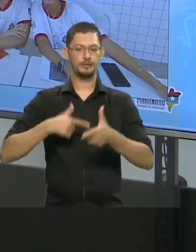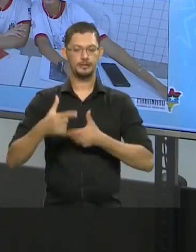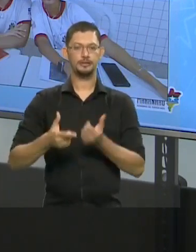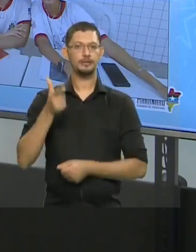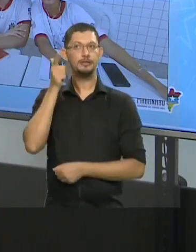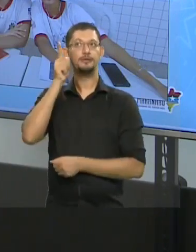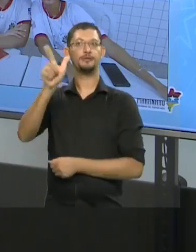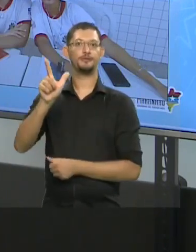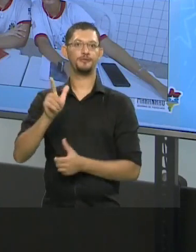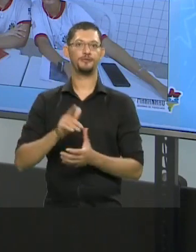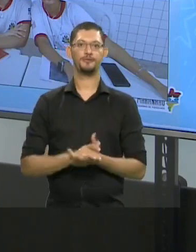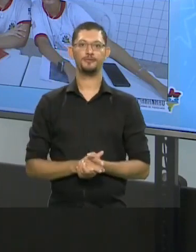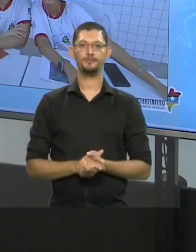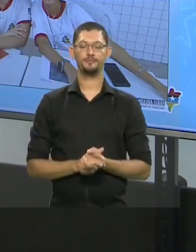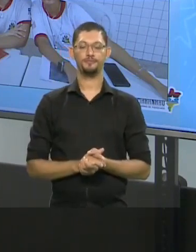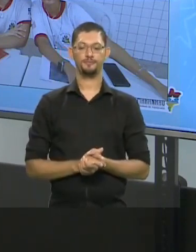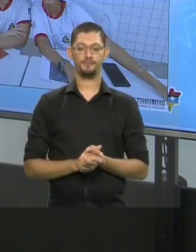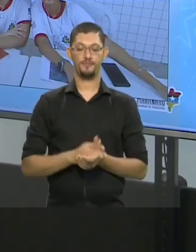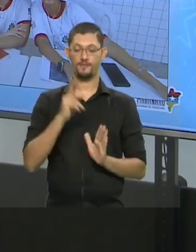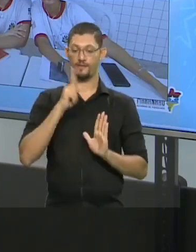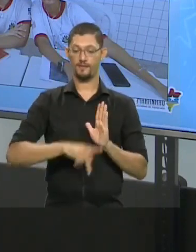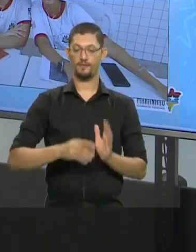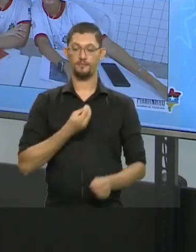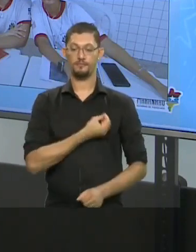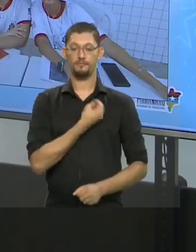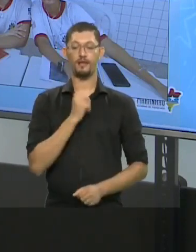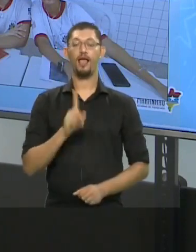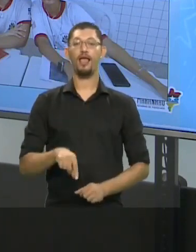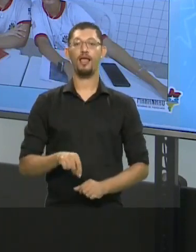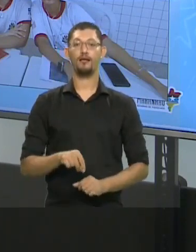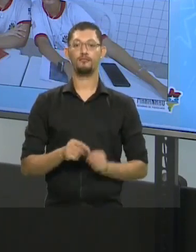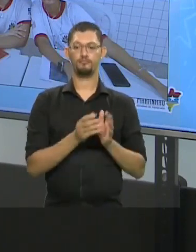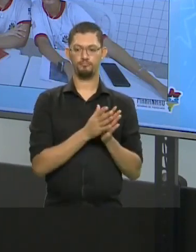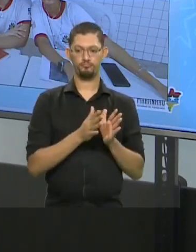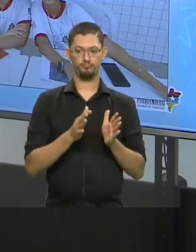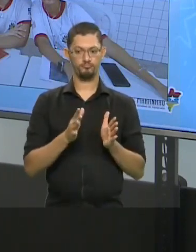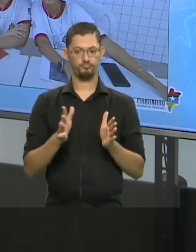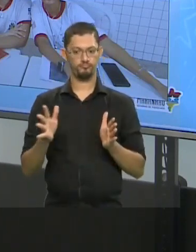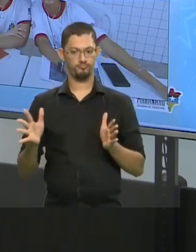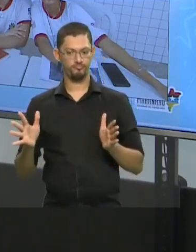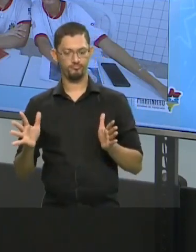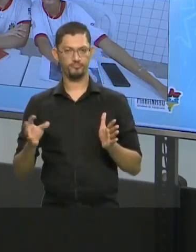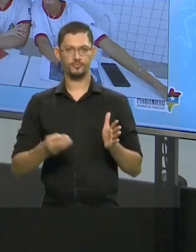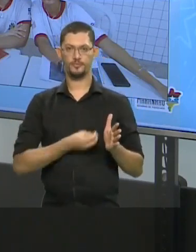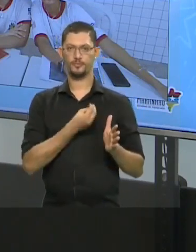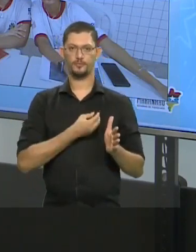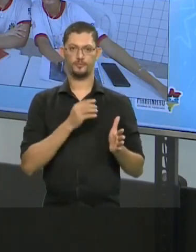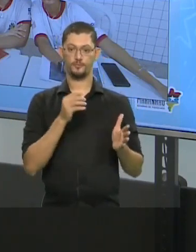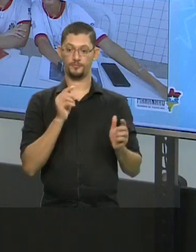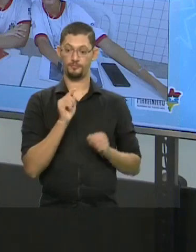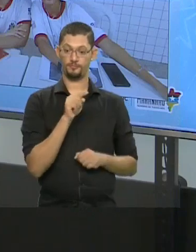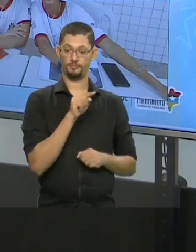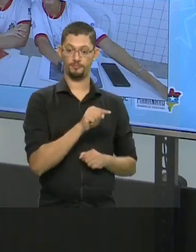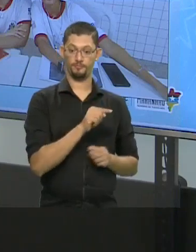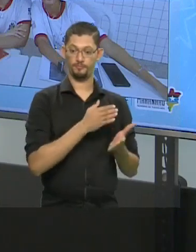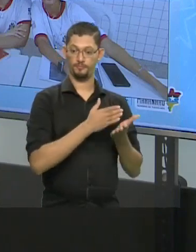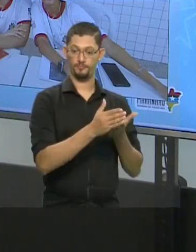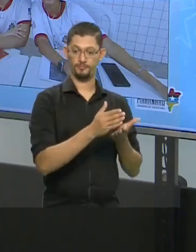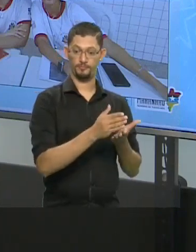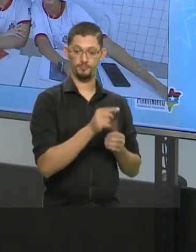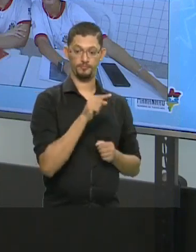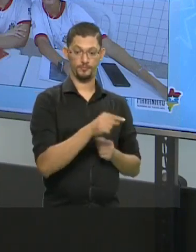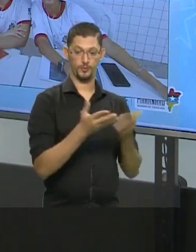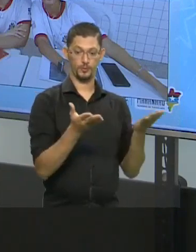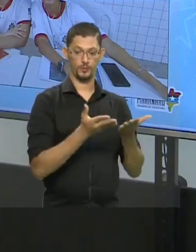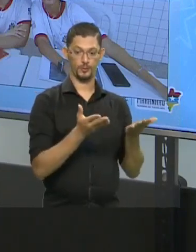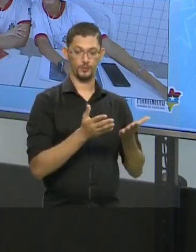alcançar. O projeto de vida é justamente o traçado que a gente faz entre esse ponto inicial, que é